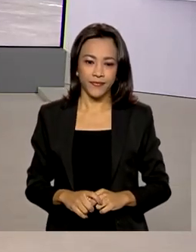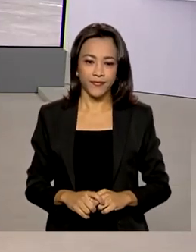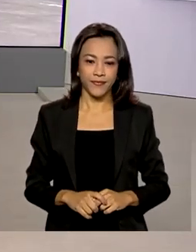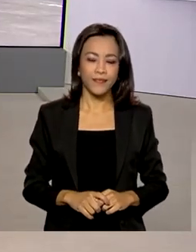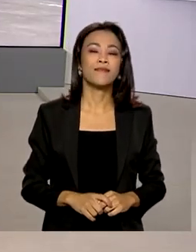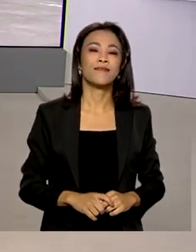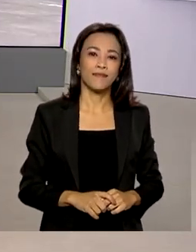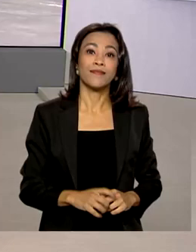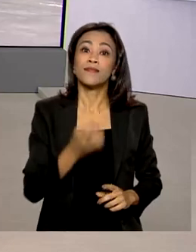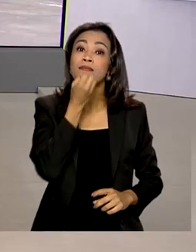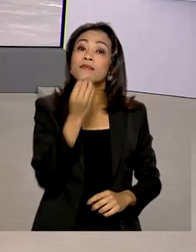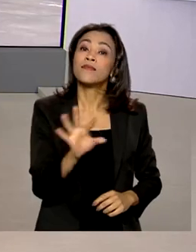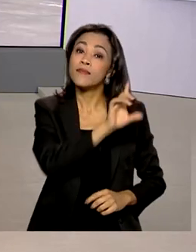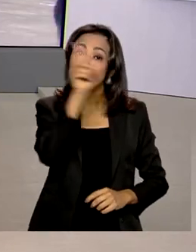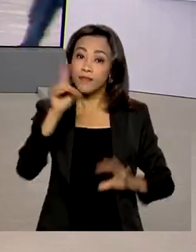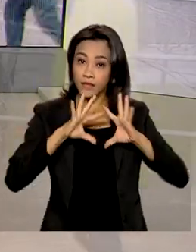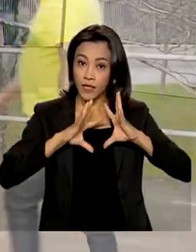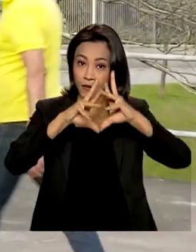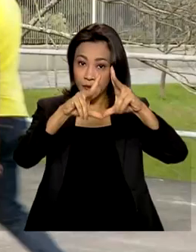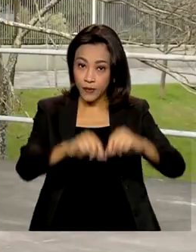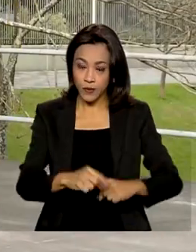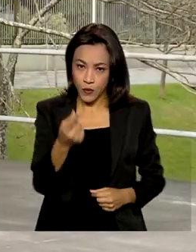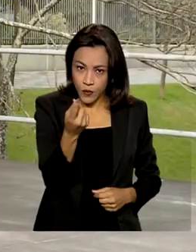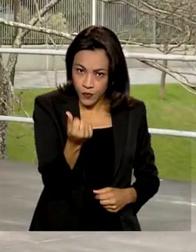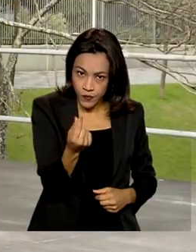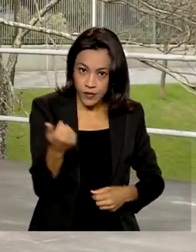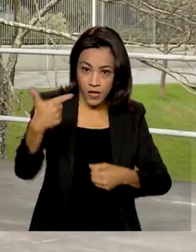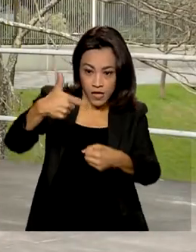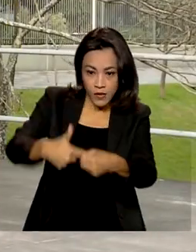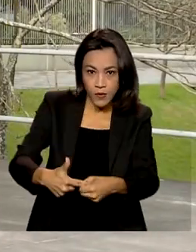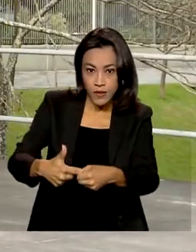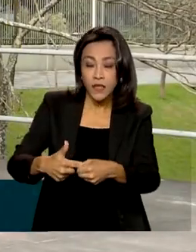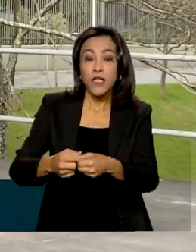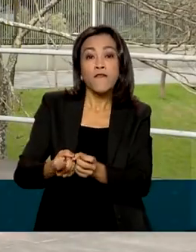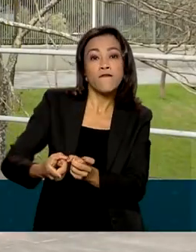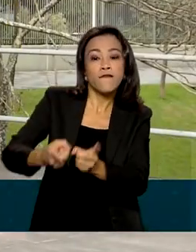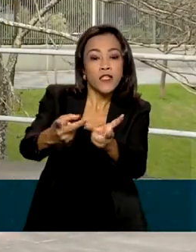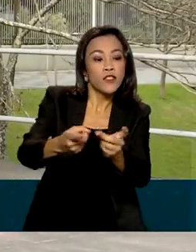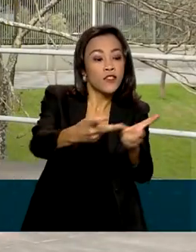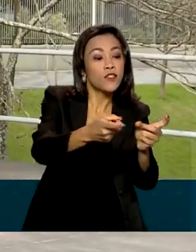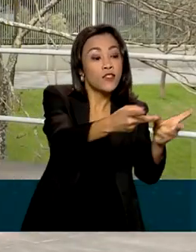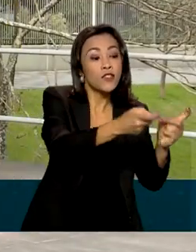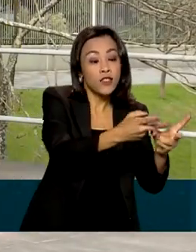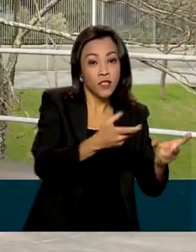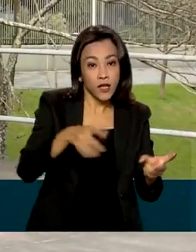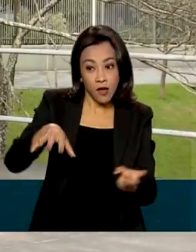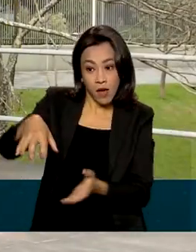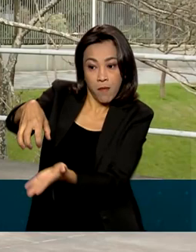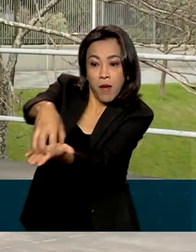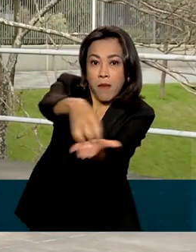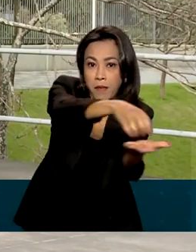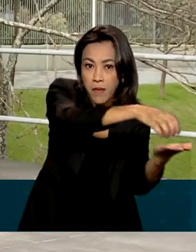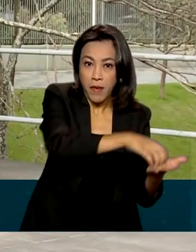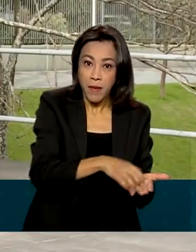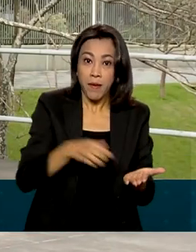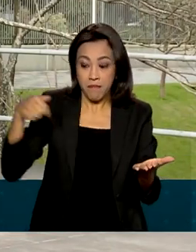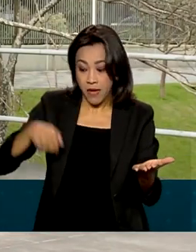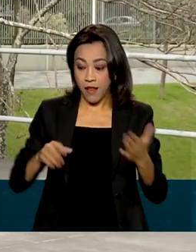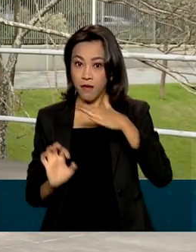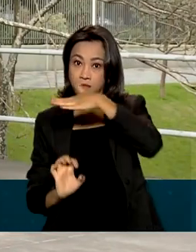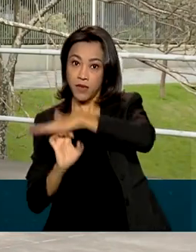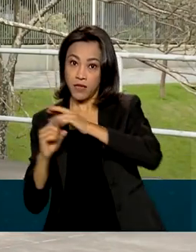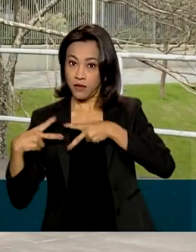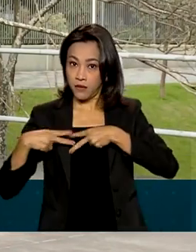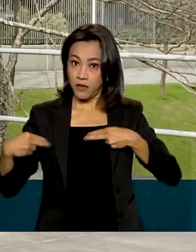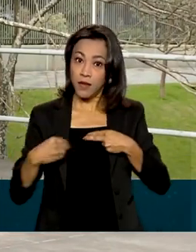Bom dia, Renata. Bom dia a todos. O preço médio da gasolina vendida às distribuidoras pela Petrobras passa de